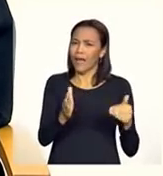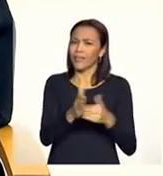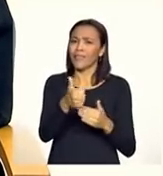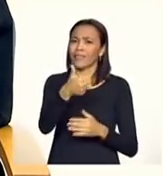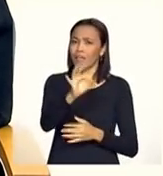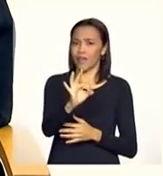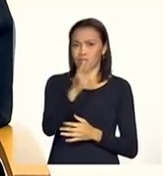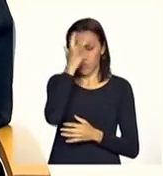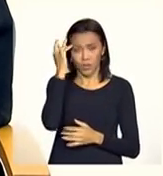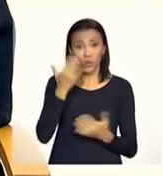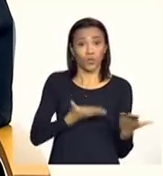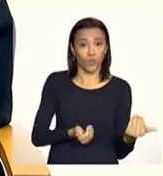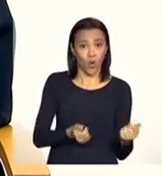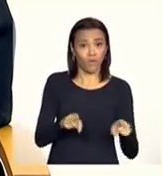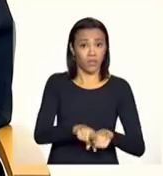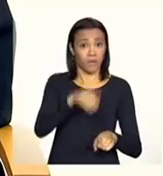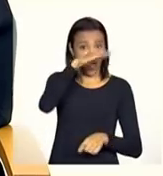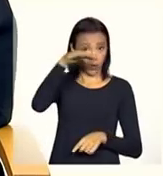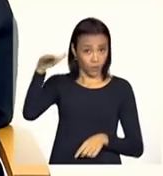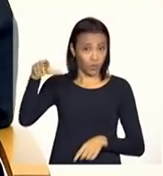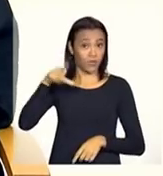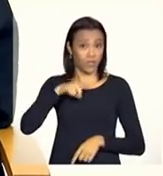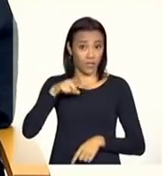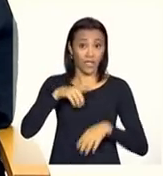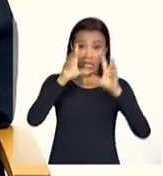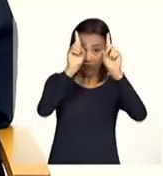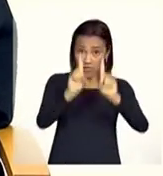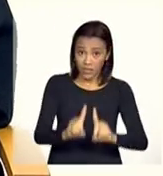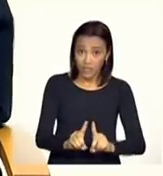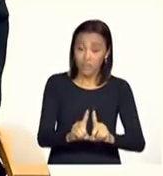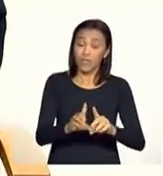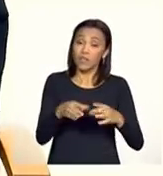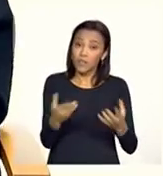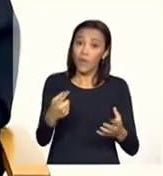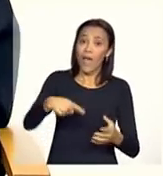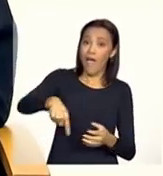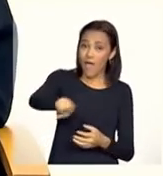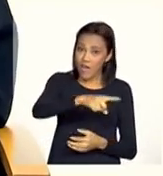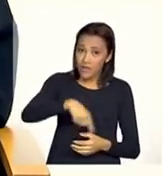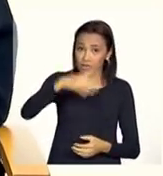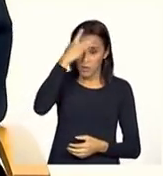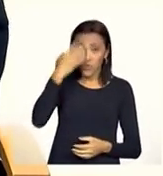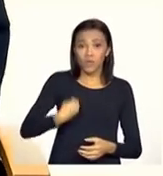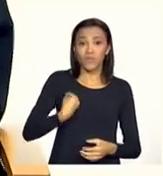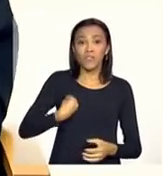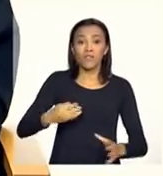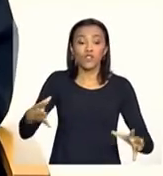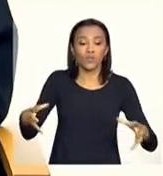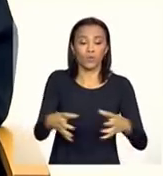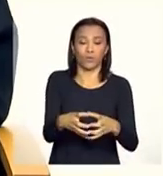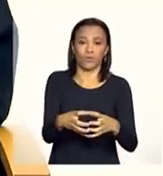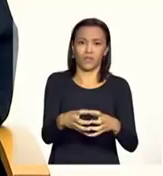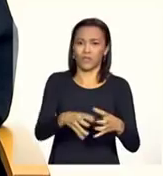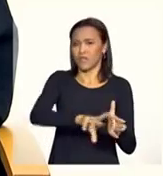jovens e adultos com deficiência, e essas pessoas, então, elas convivem juntas. São vários tipos de deficiência